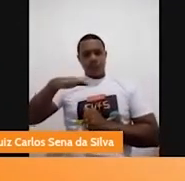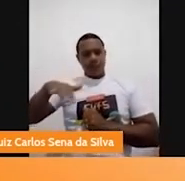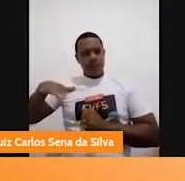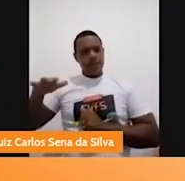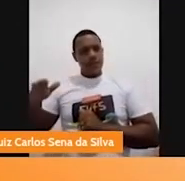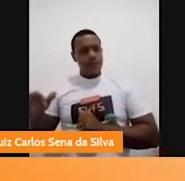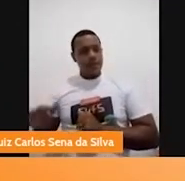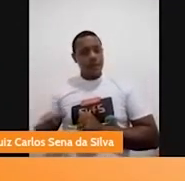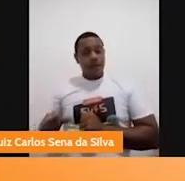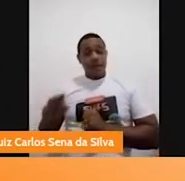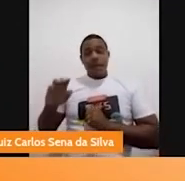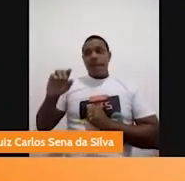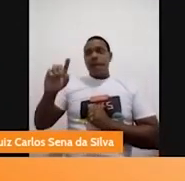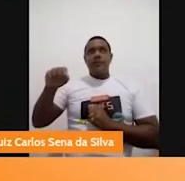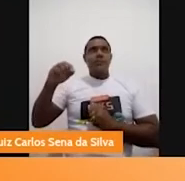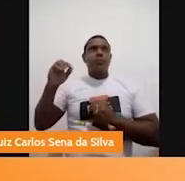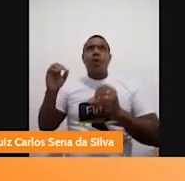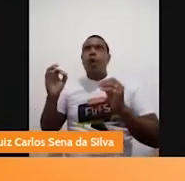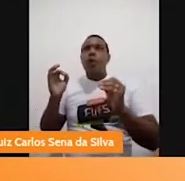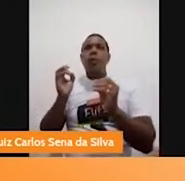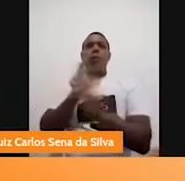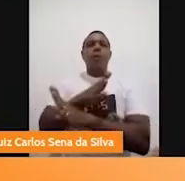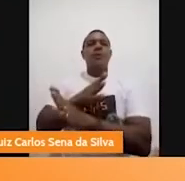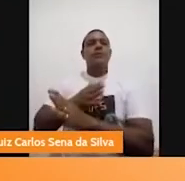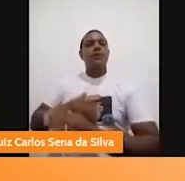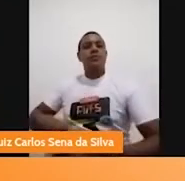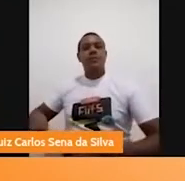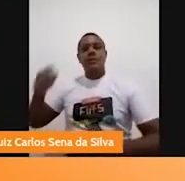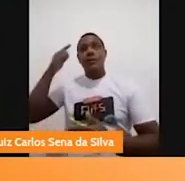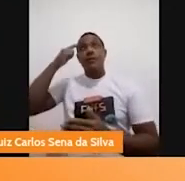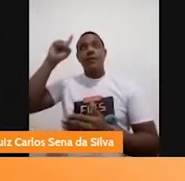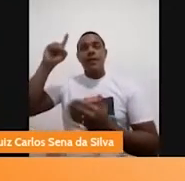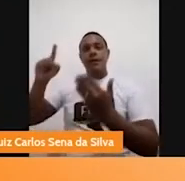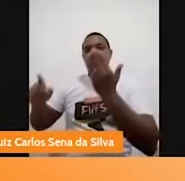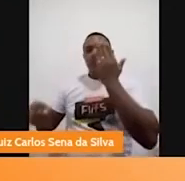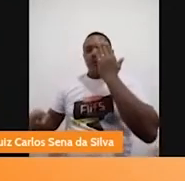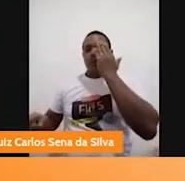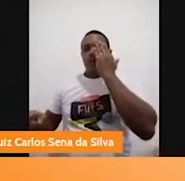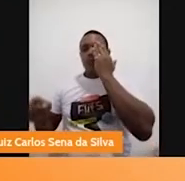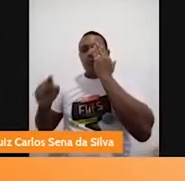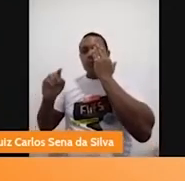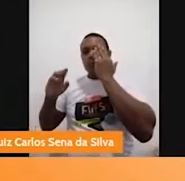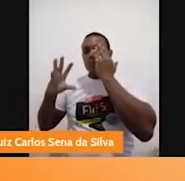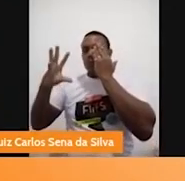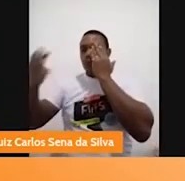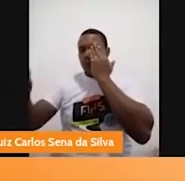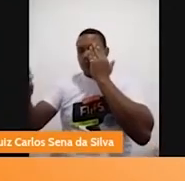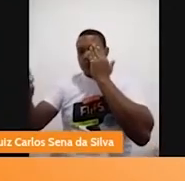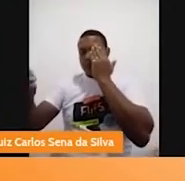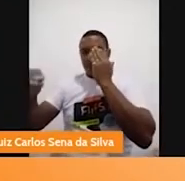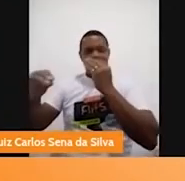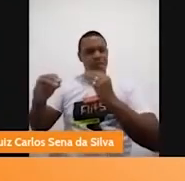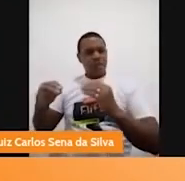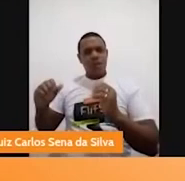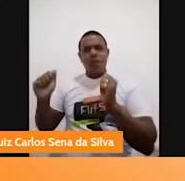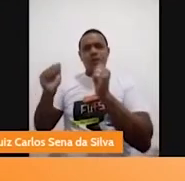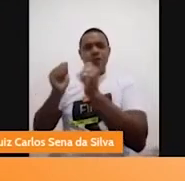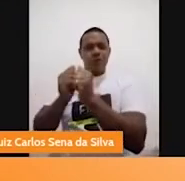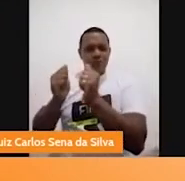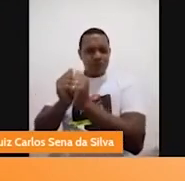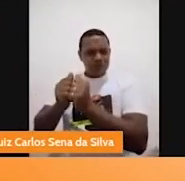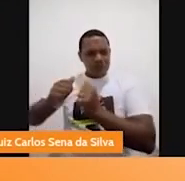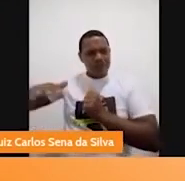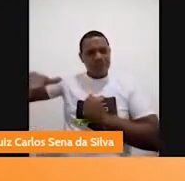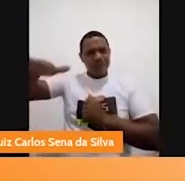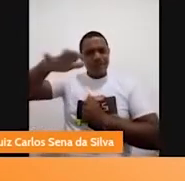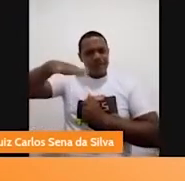-olho, né? Isso. E participar da festa junto com o Lá lá. aí, transforma essa